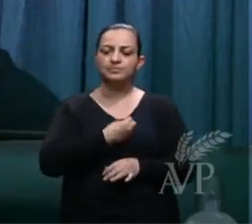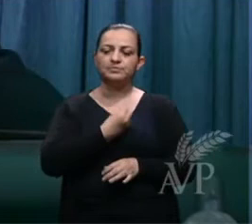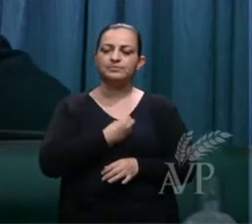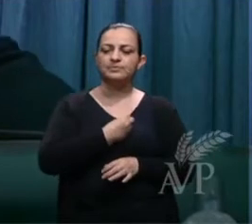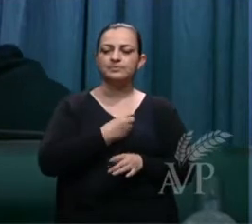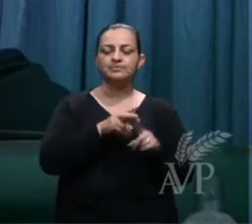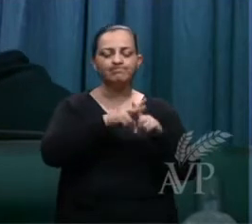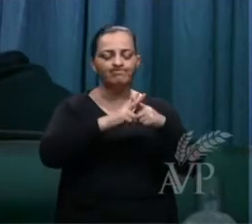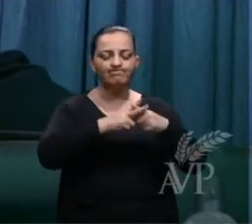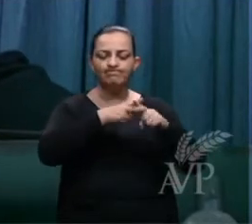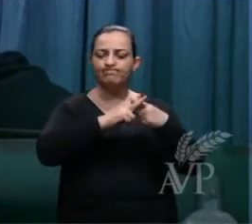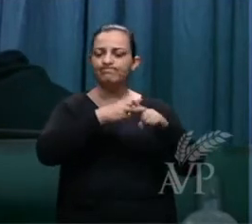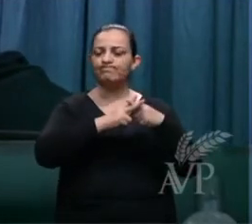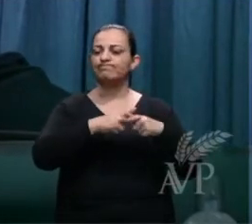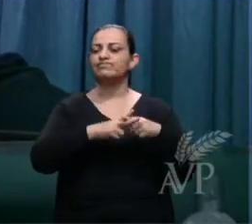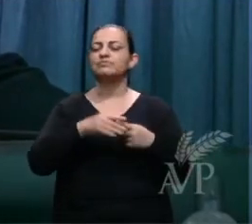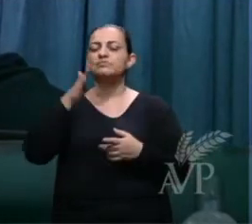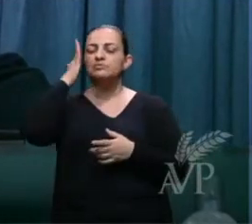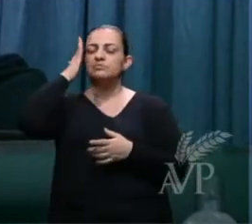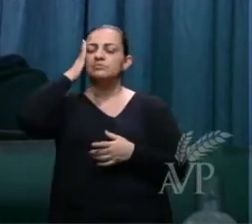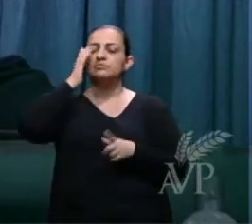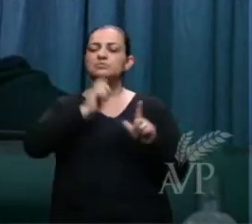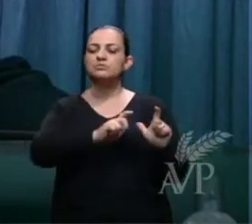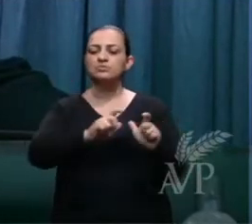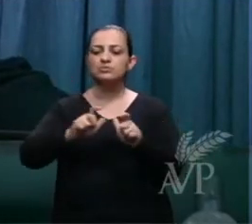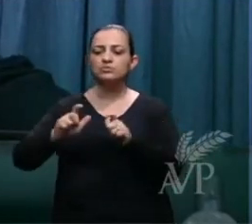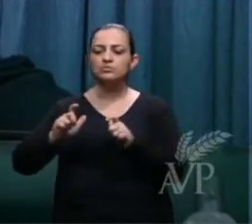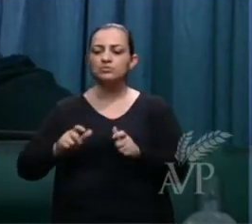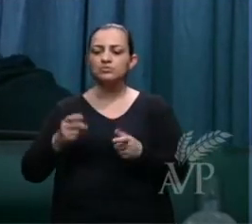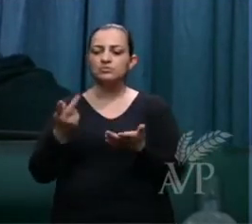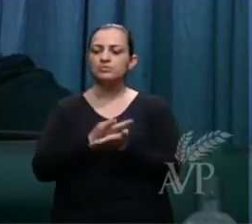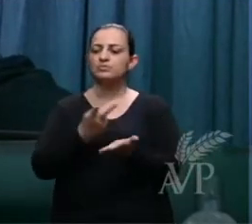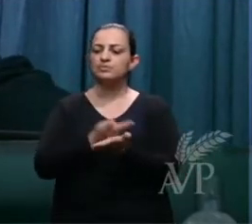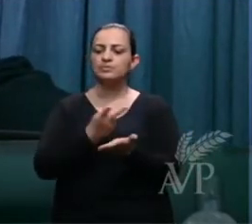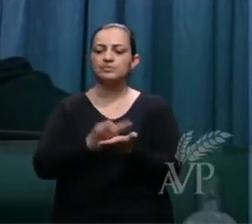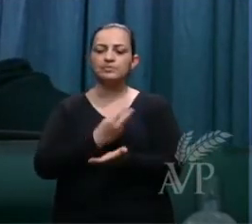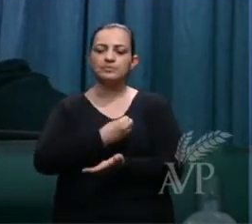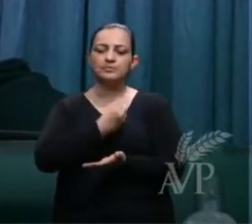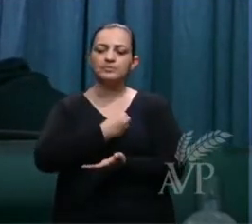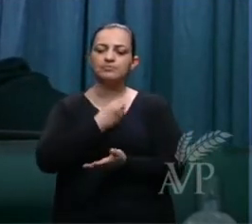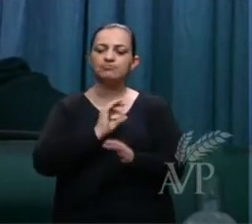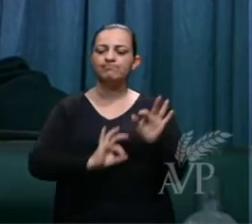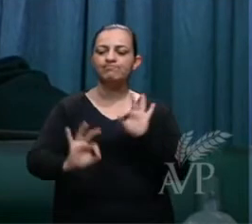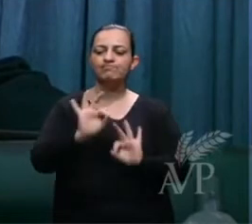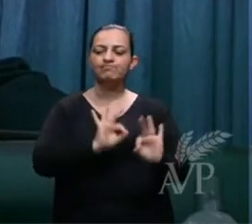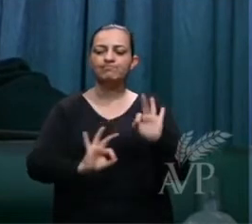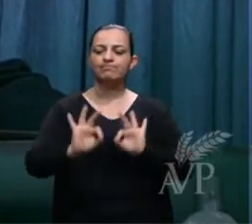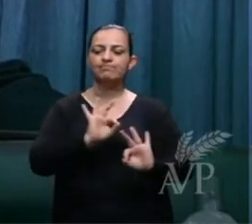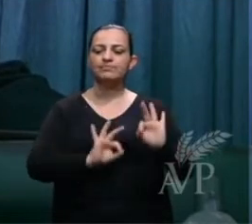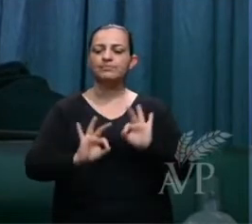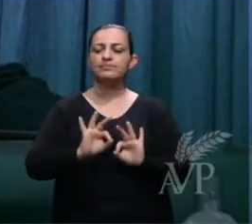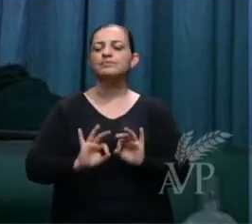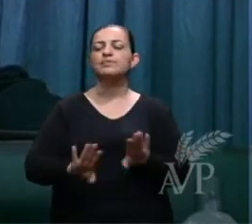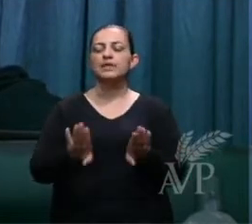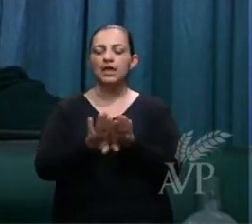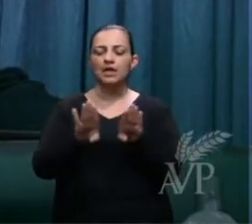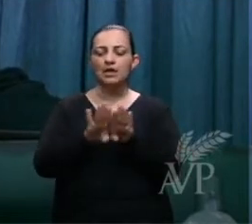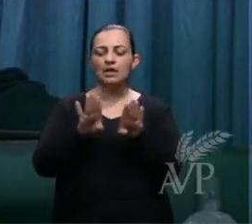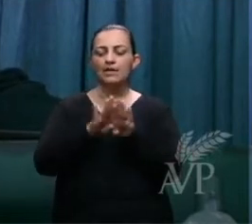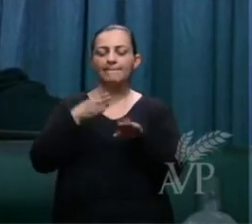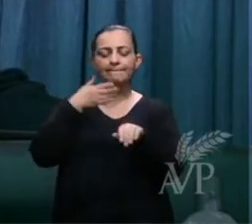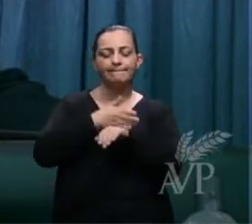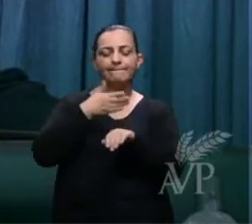nos endireitar, ver onde estão nossos erros e também viemos a Deus para